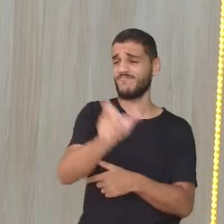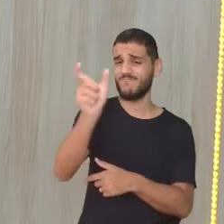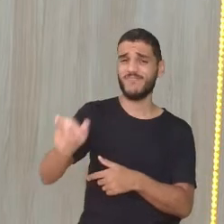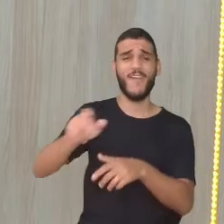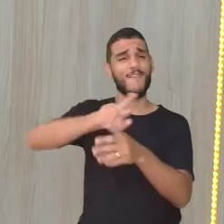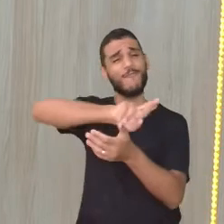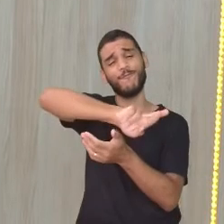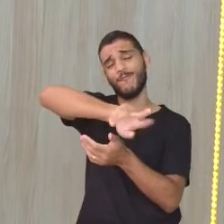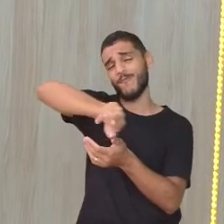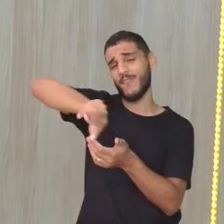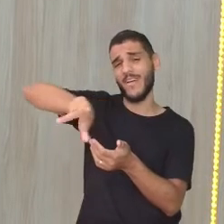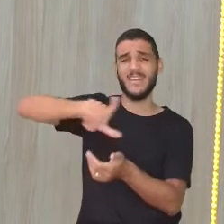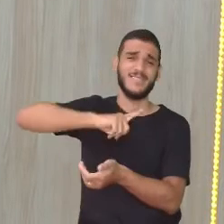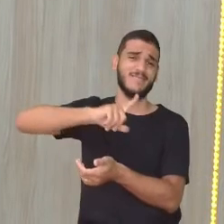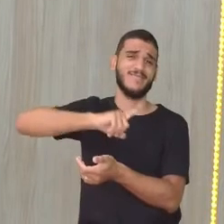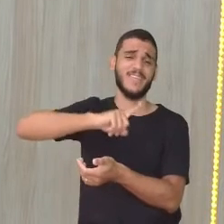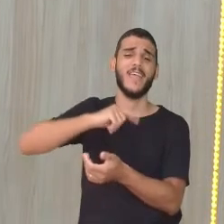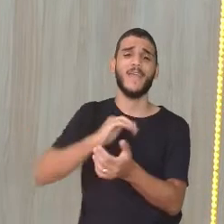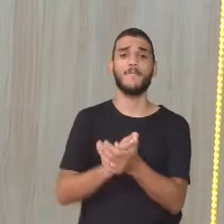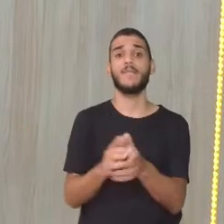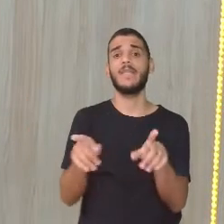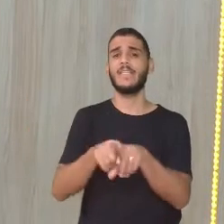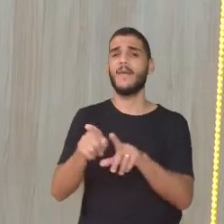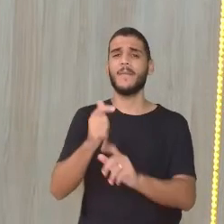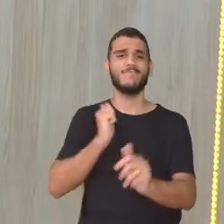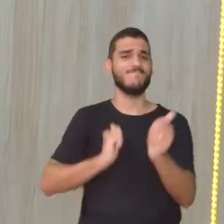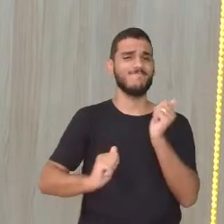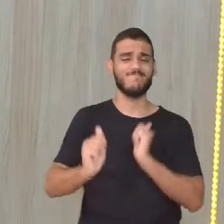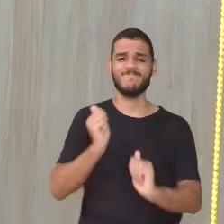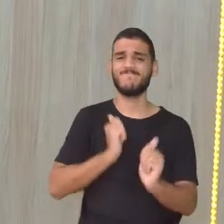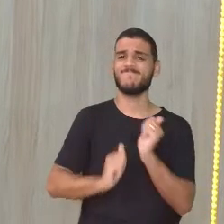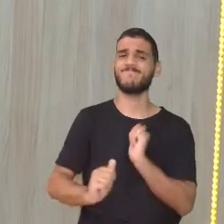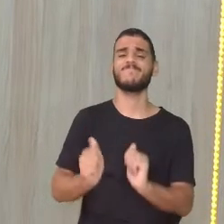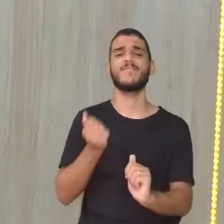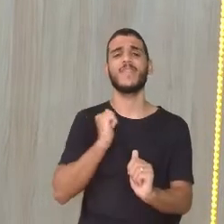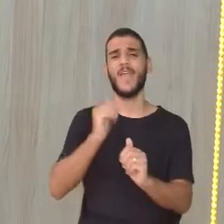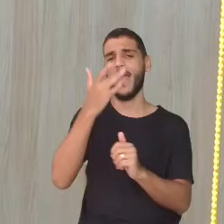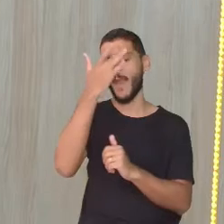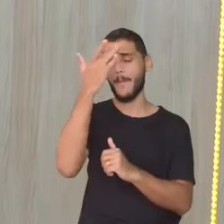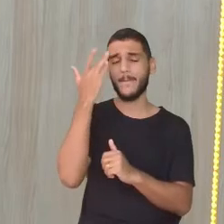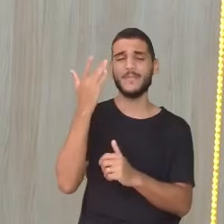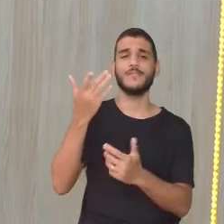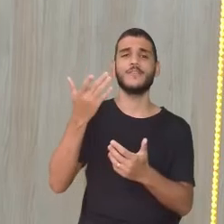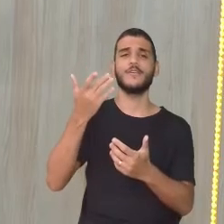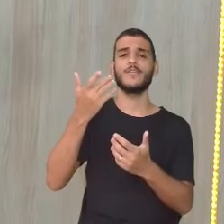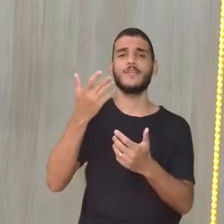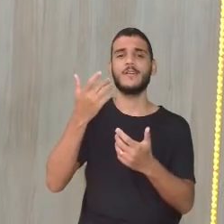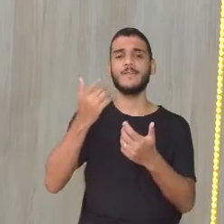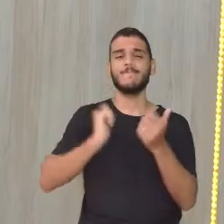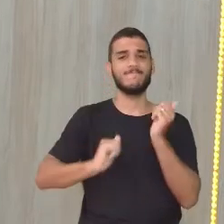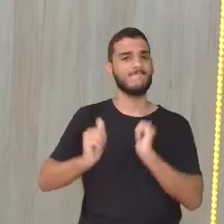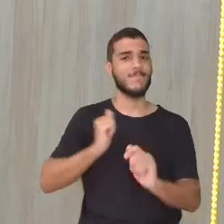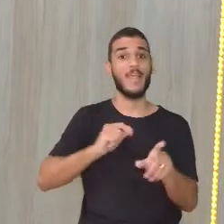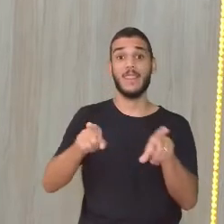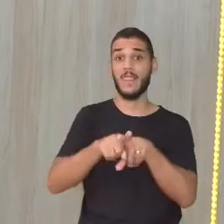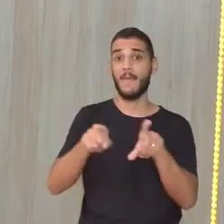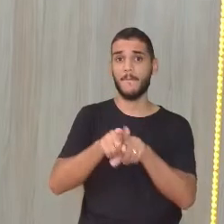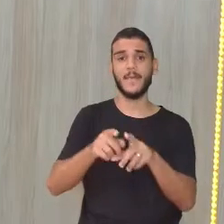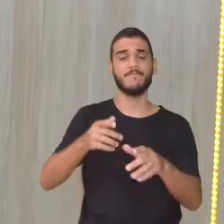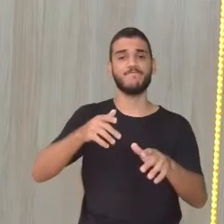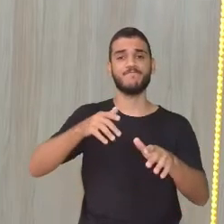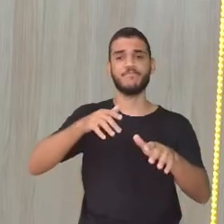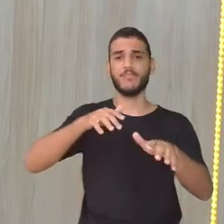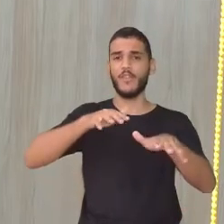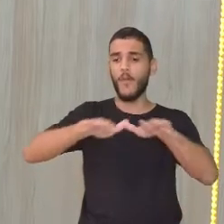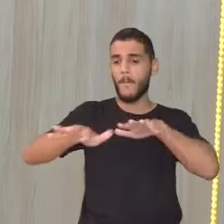âmbito da ansiedade, né? E tudo mais. Deixa as pessoas mais ansiosas. O próprio movimento das